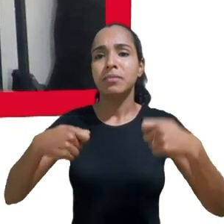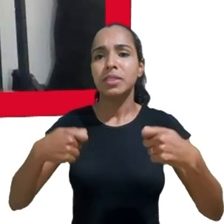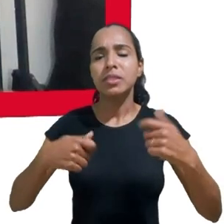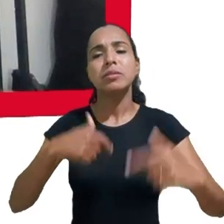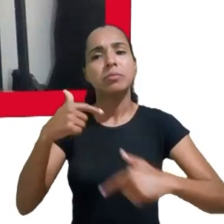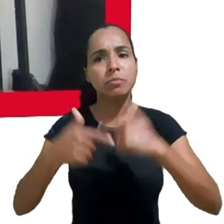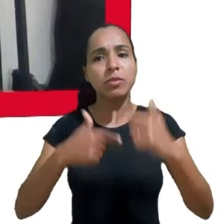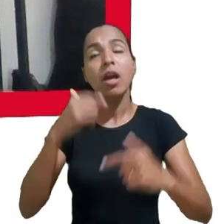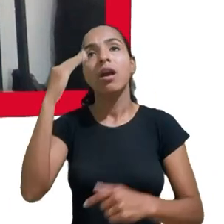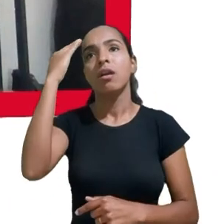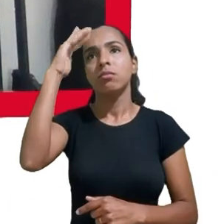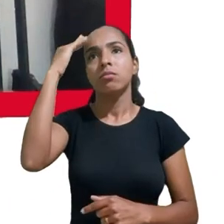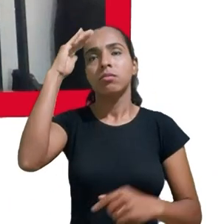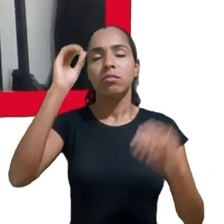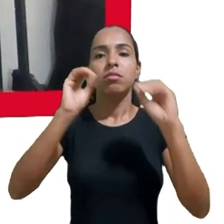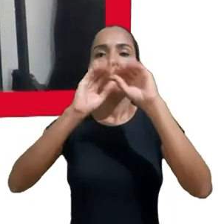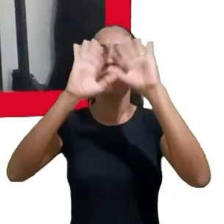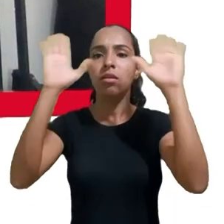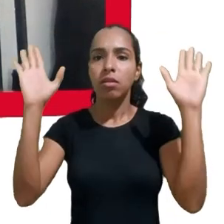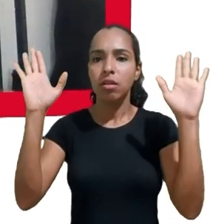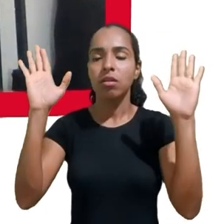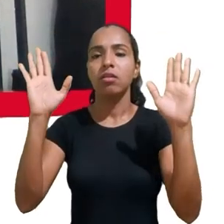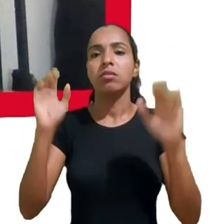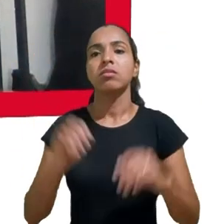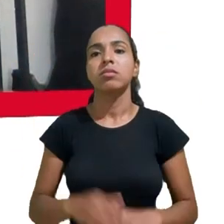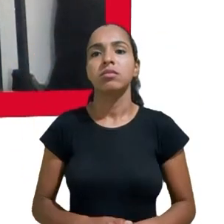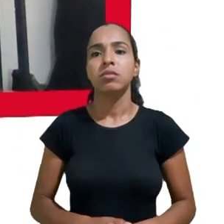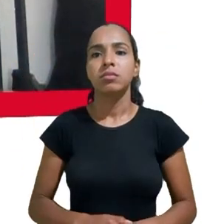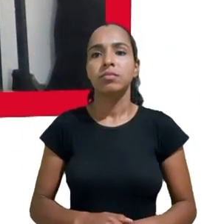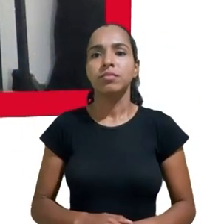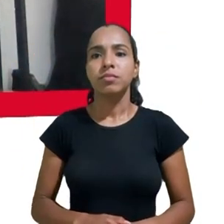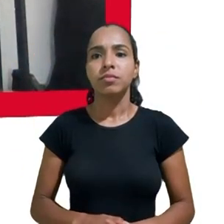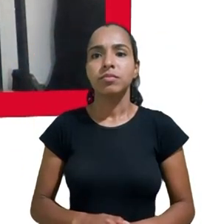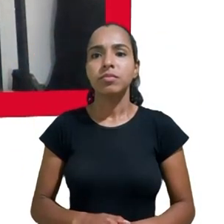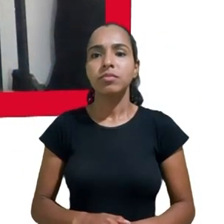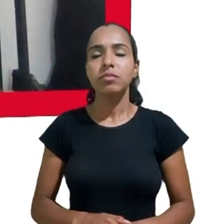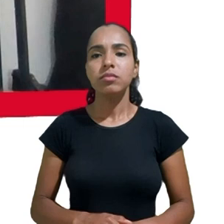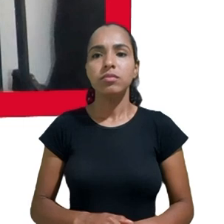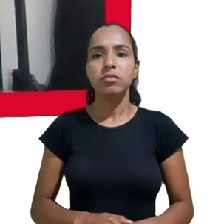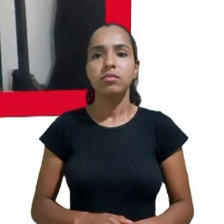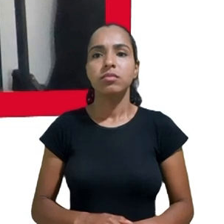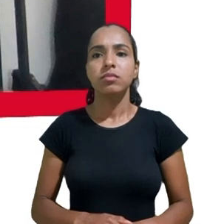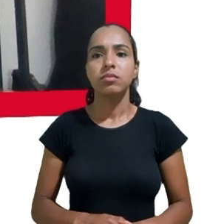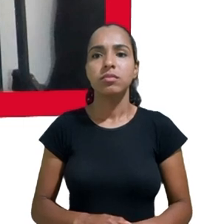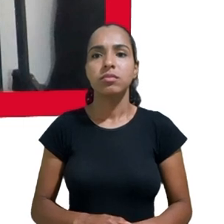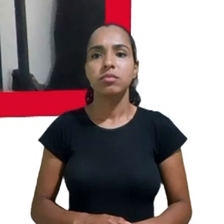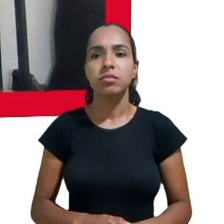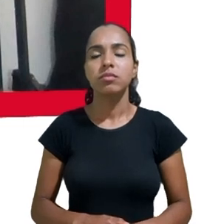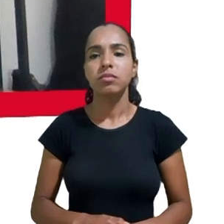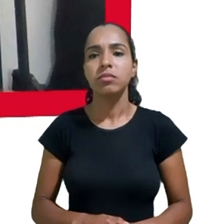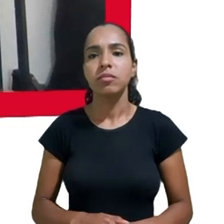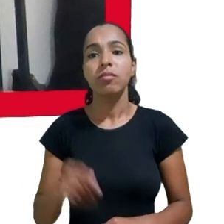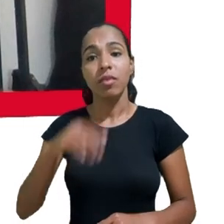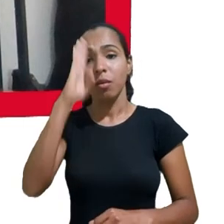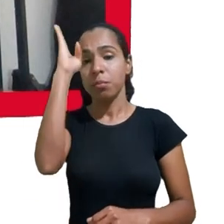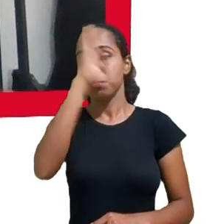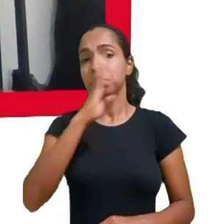exploração comercial por meio dos dados pessoais. A gente tem uma vitória grande do Brasil com uma construção da afirmação de direitos